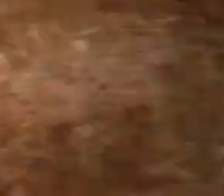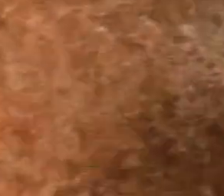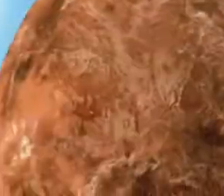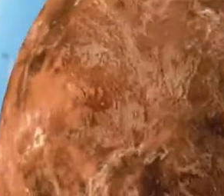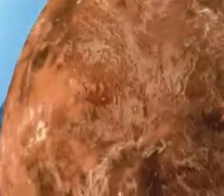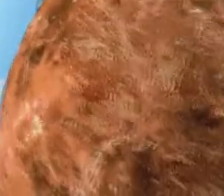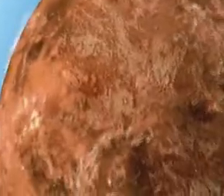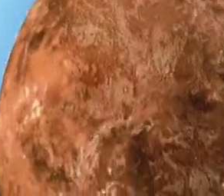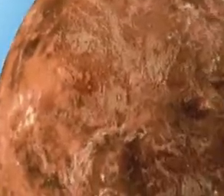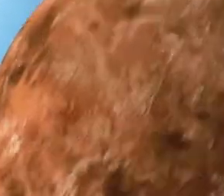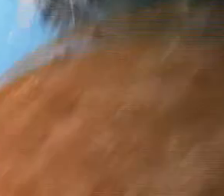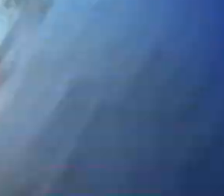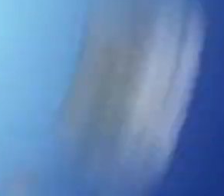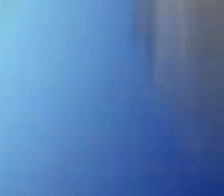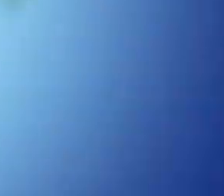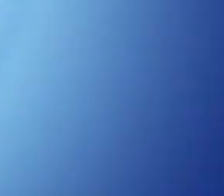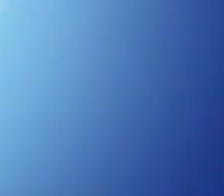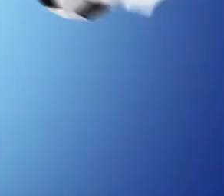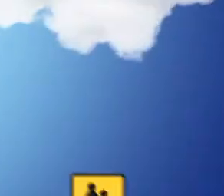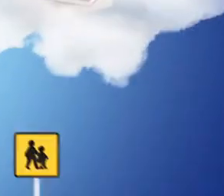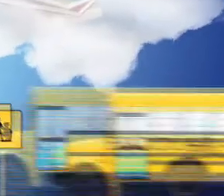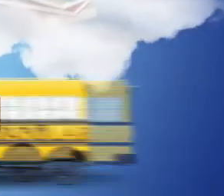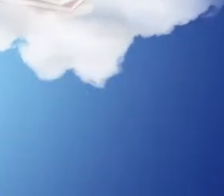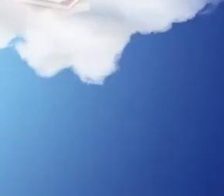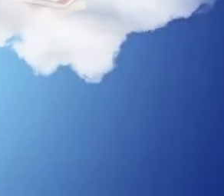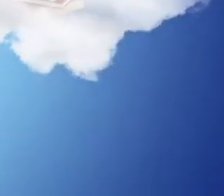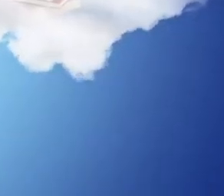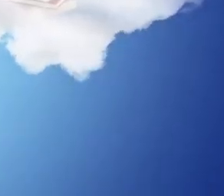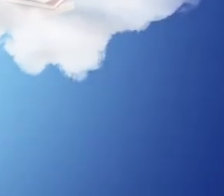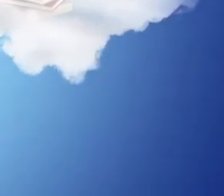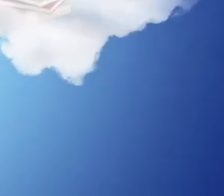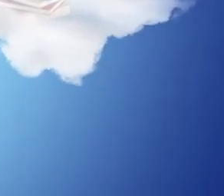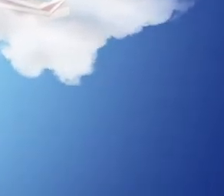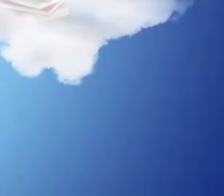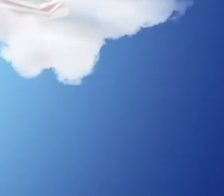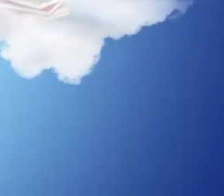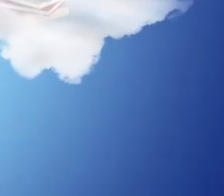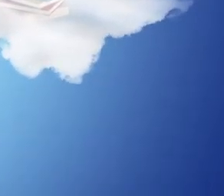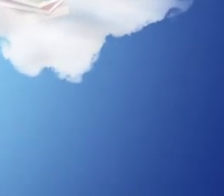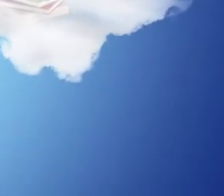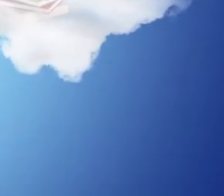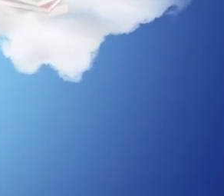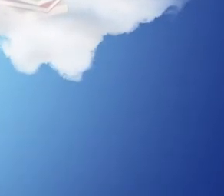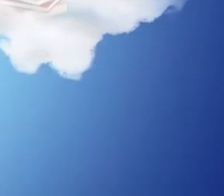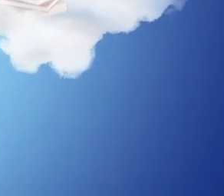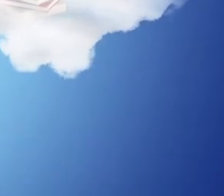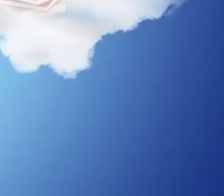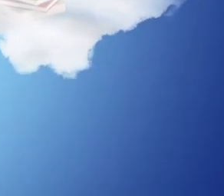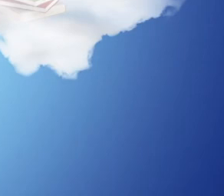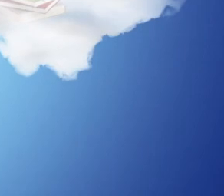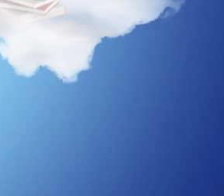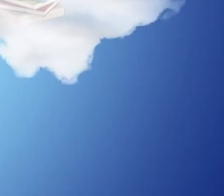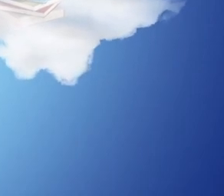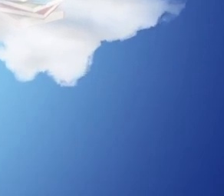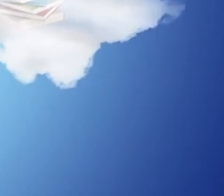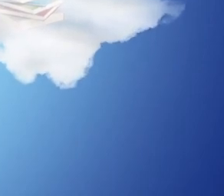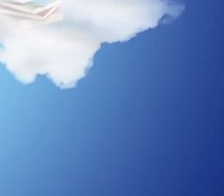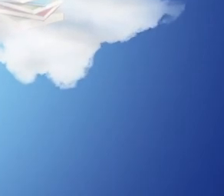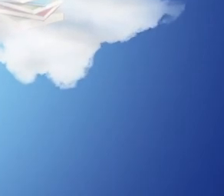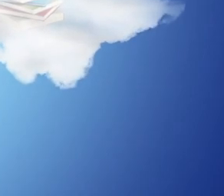Quintena Coelho Transcrição e Legendas por Quintena Coelho